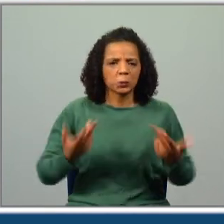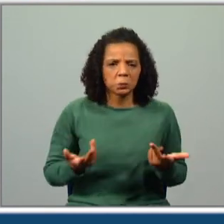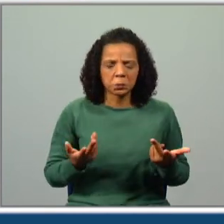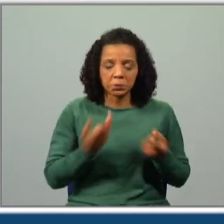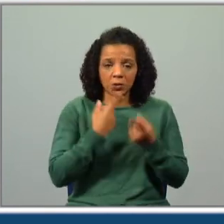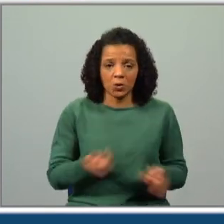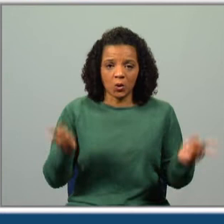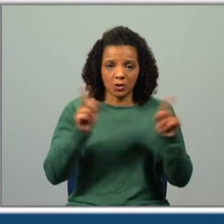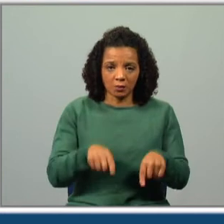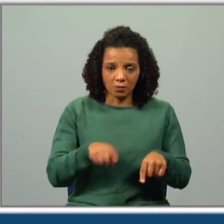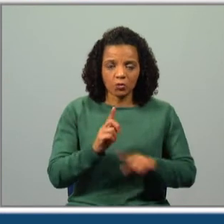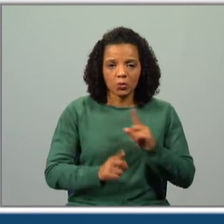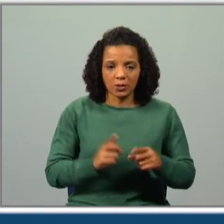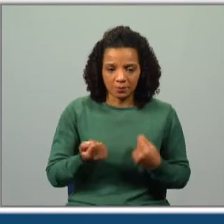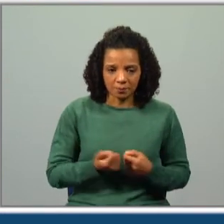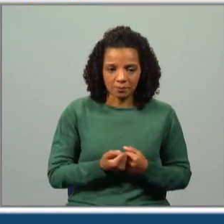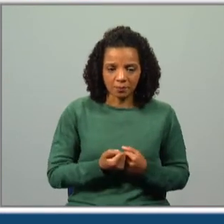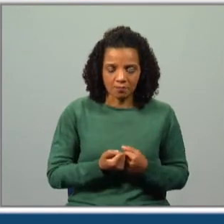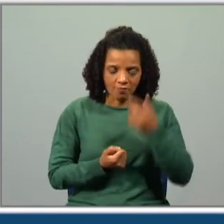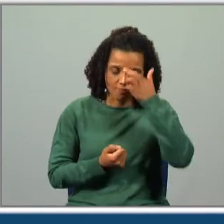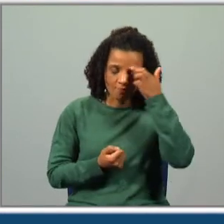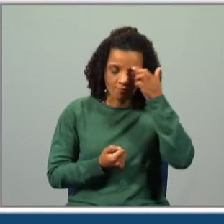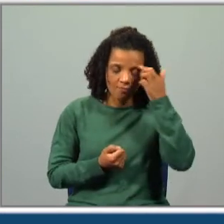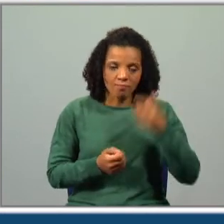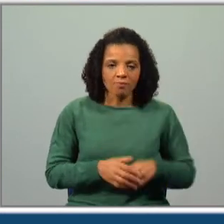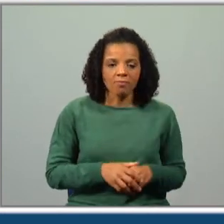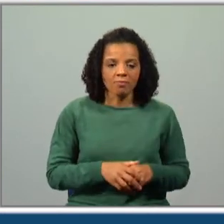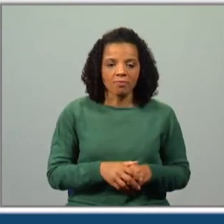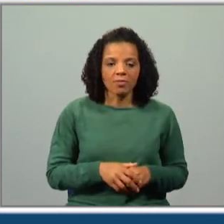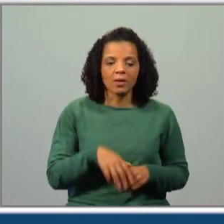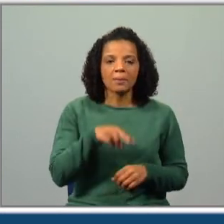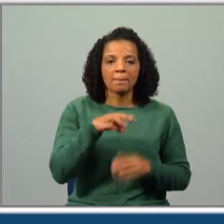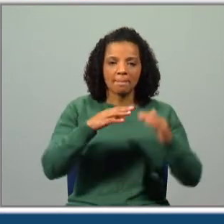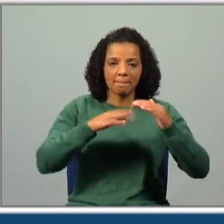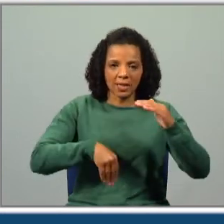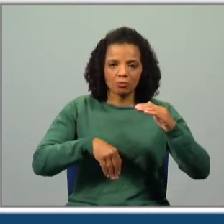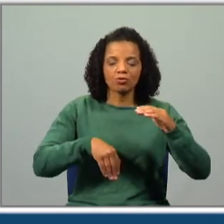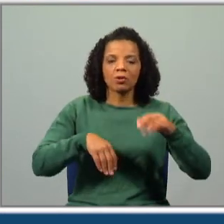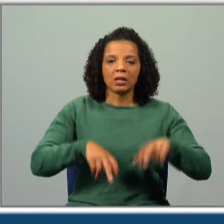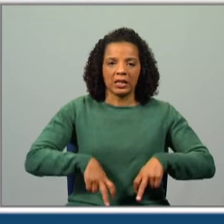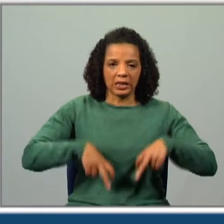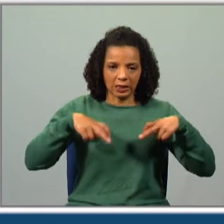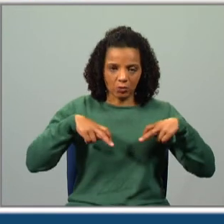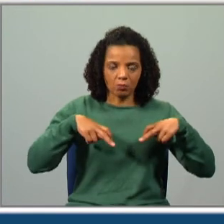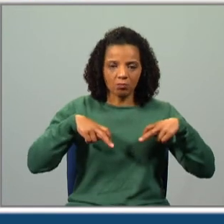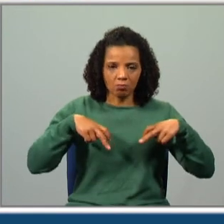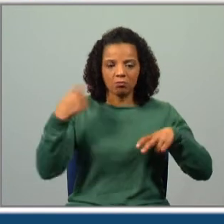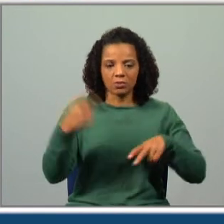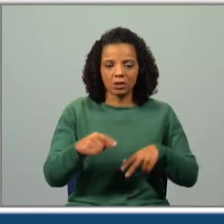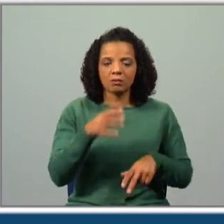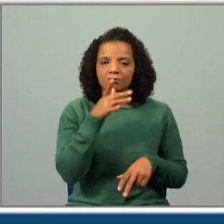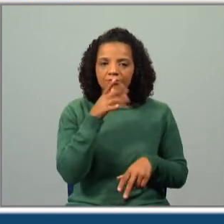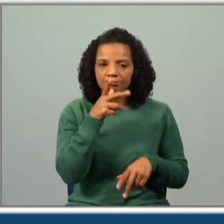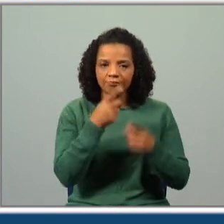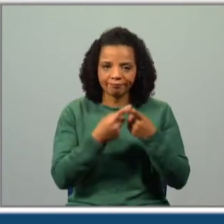Novamente, temos o quê? As setas a apontar para o menos rico que se encontra aqui, numa